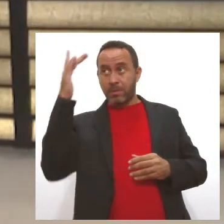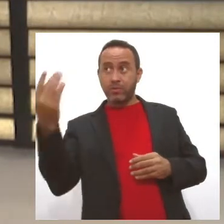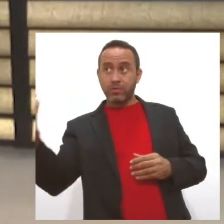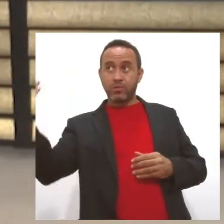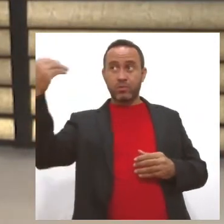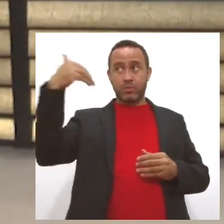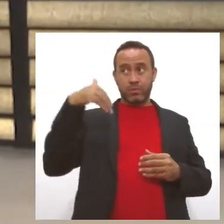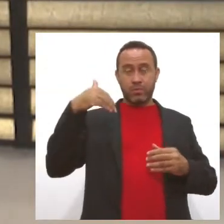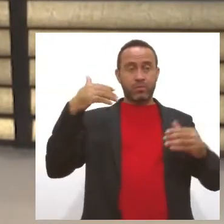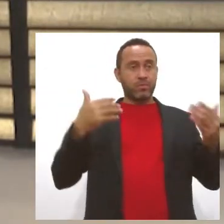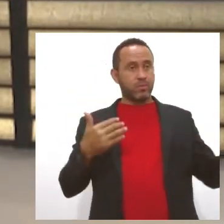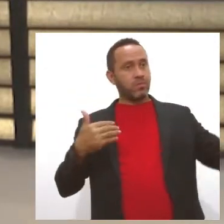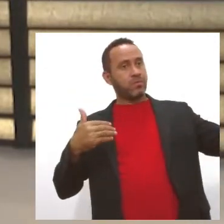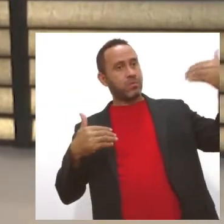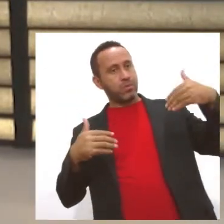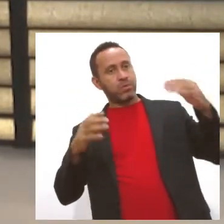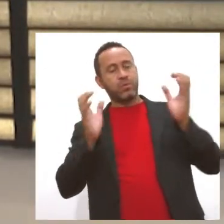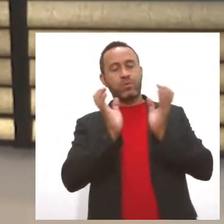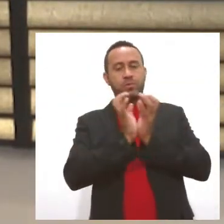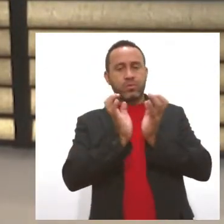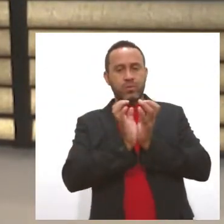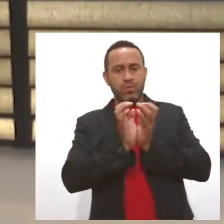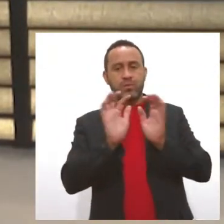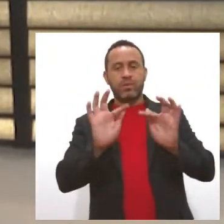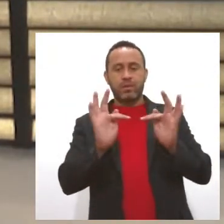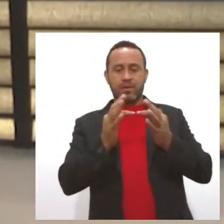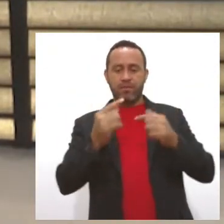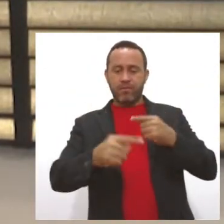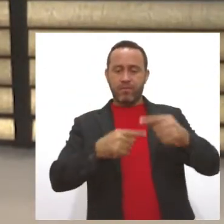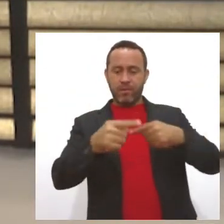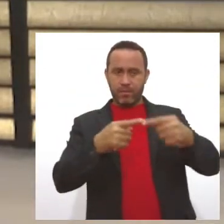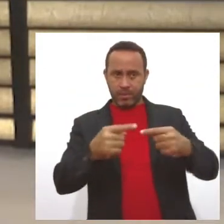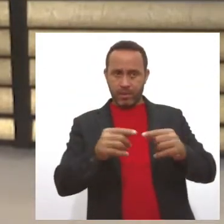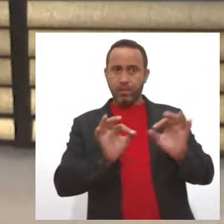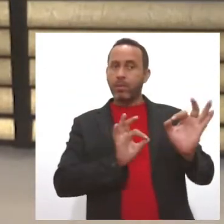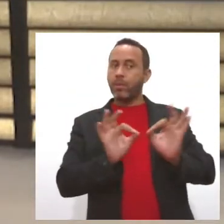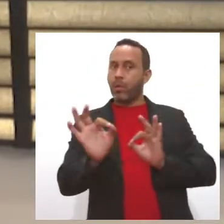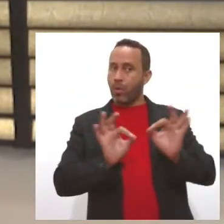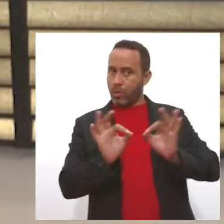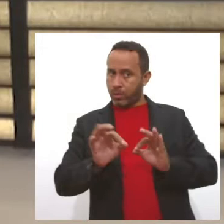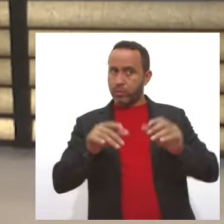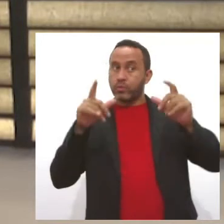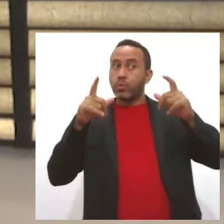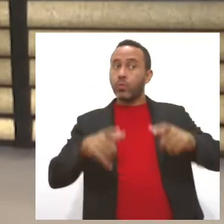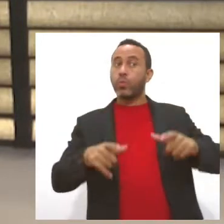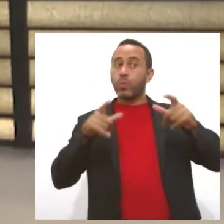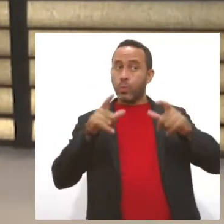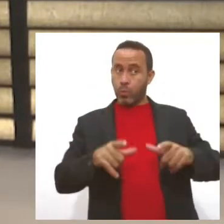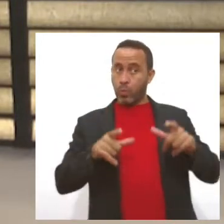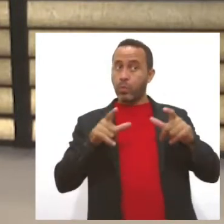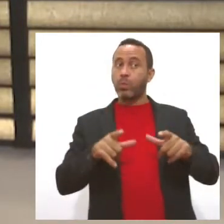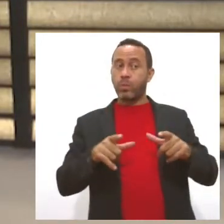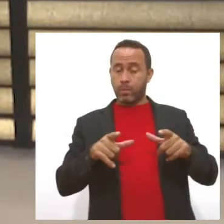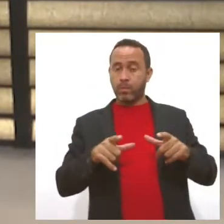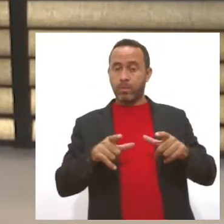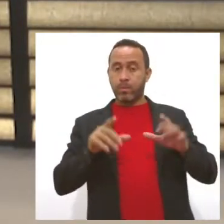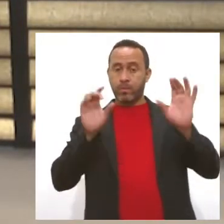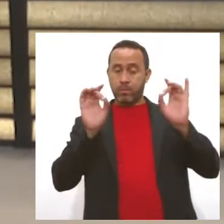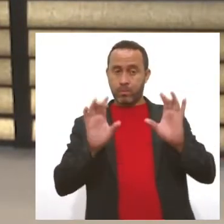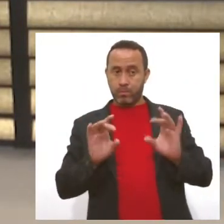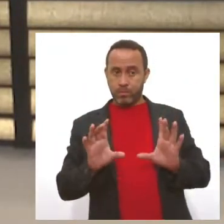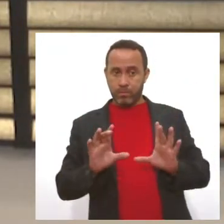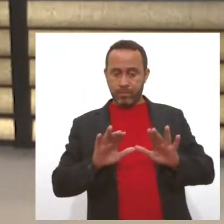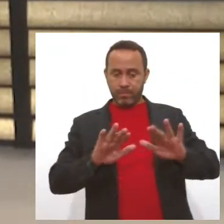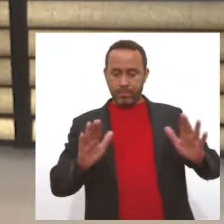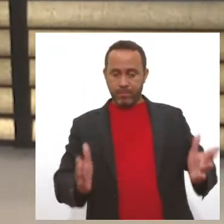outros núcleos familiares, pelo menos organize o espaço de forma que caiba mesas